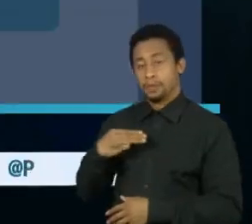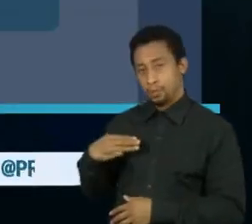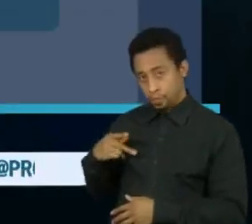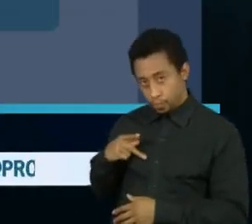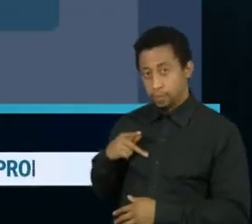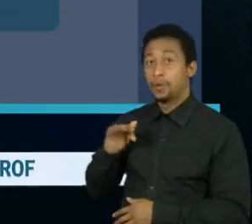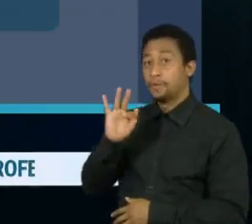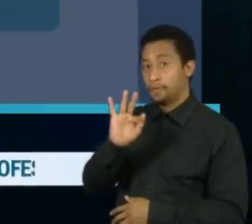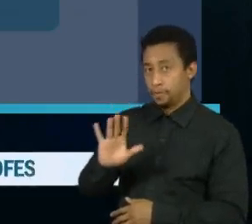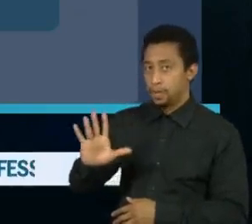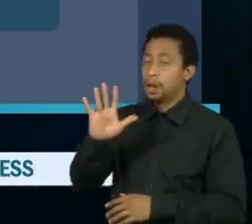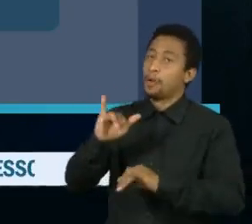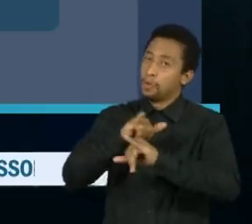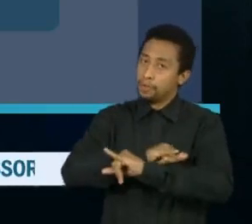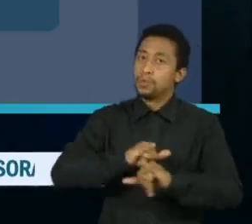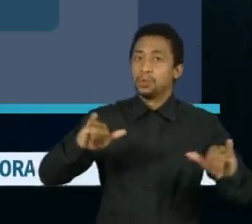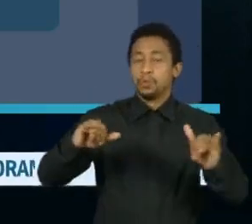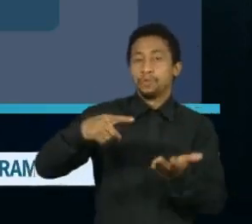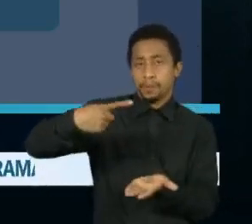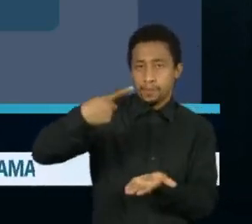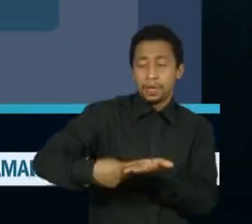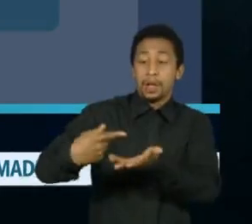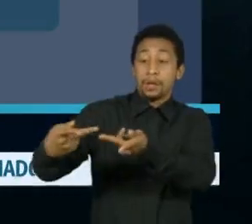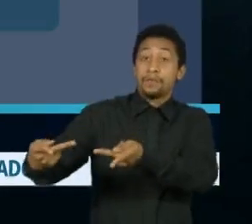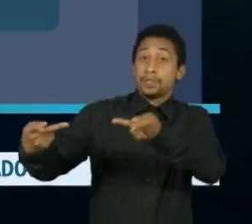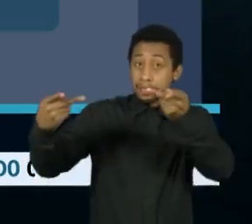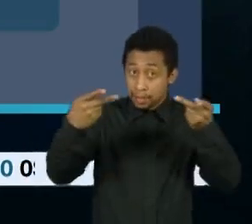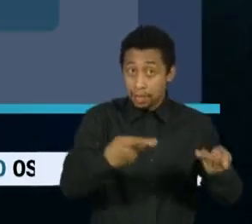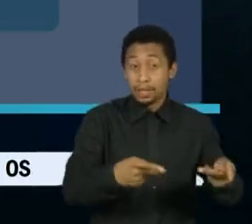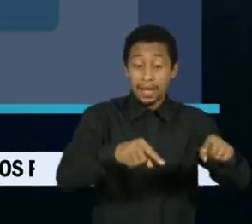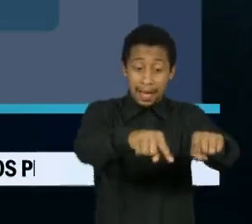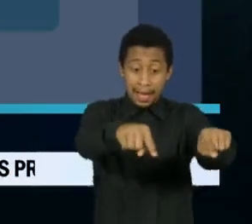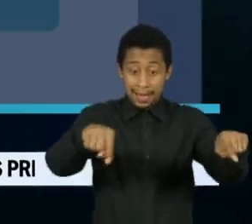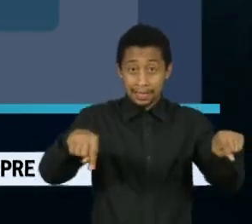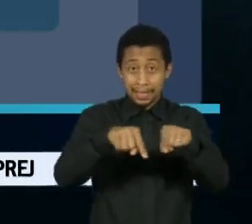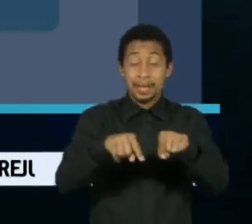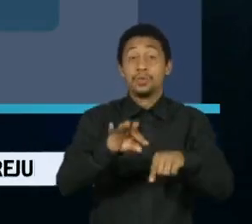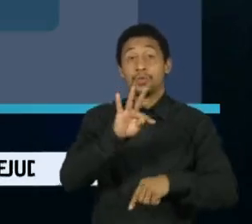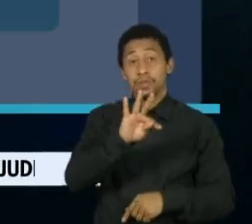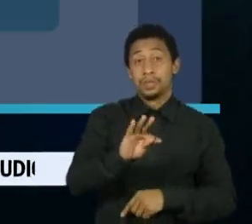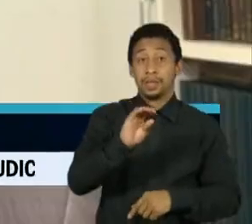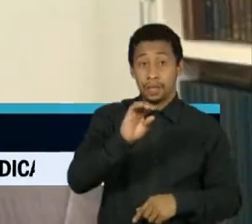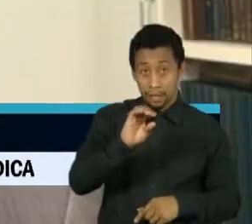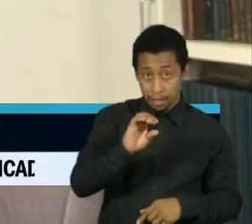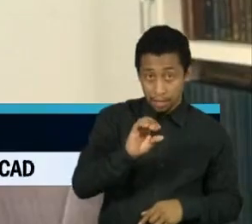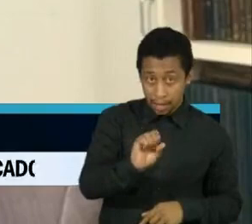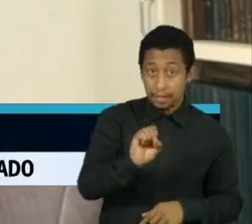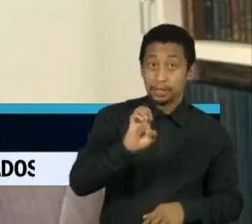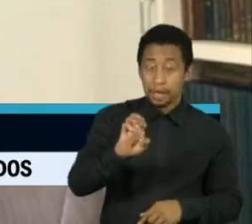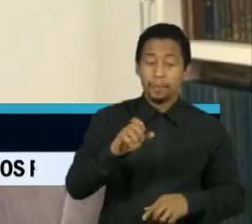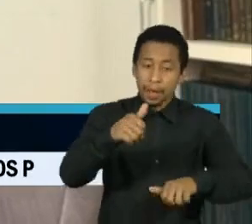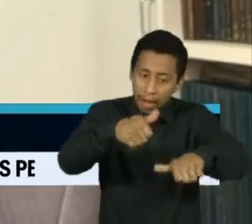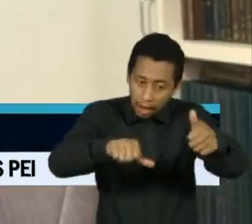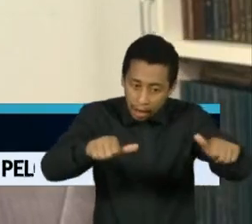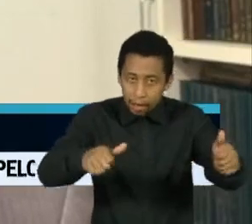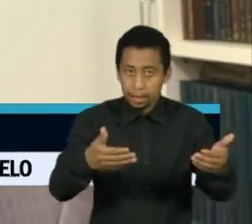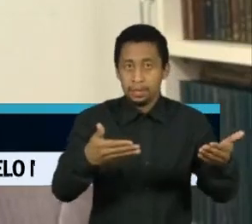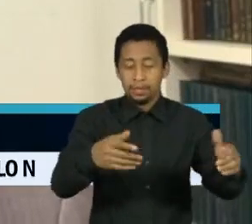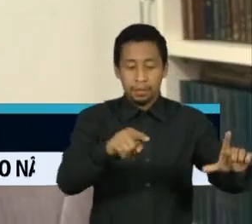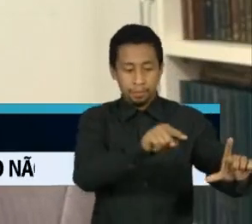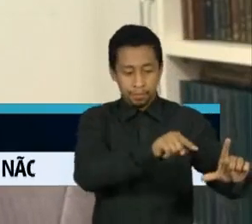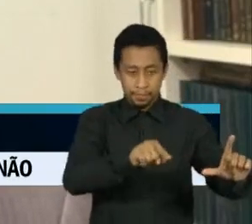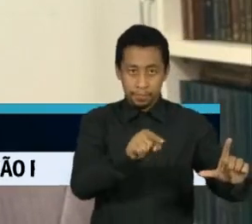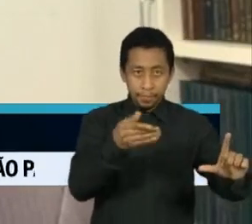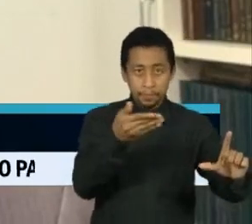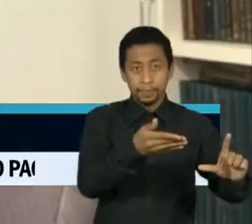alegou que ainda vai agendar uma visita à sala-cofre do TSE para análise. Talvez esse desinteresse